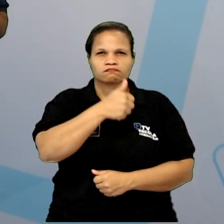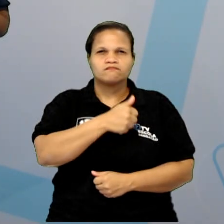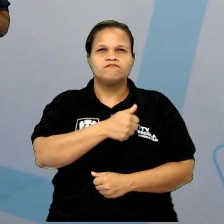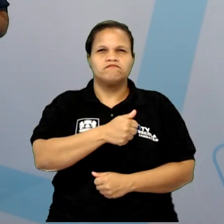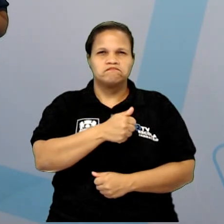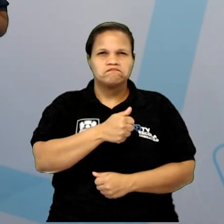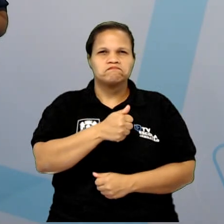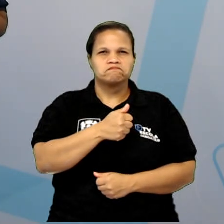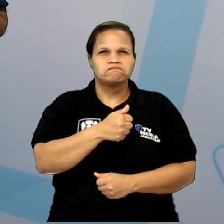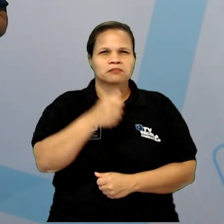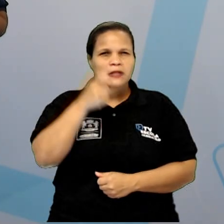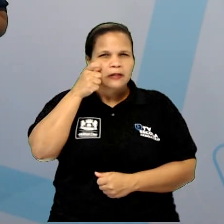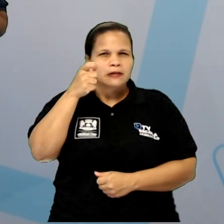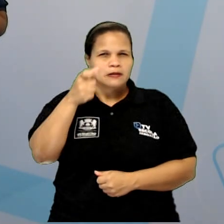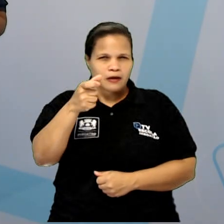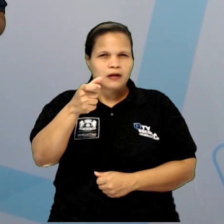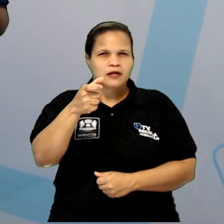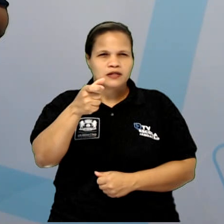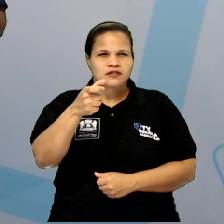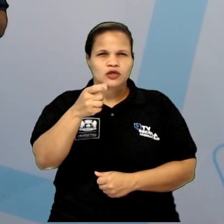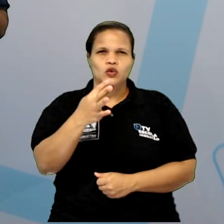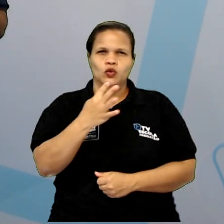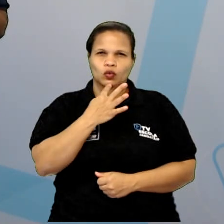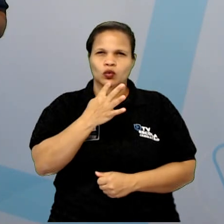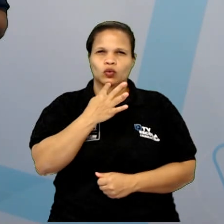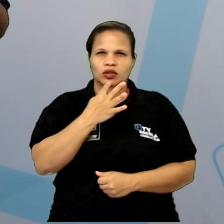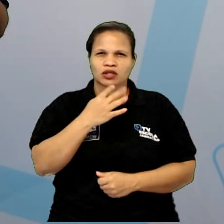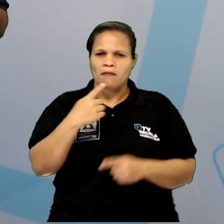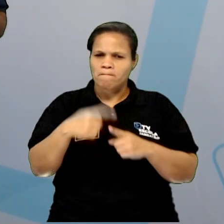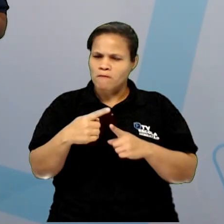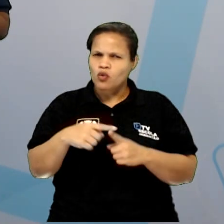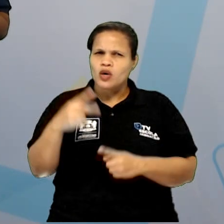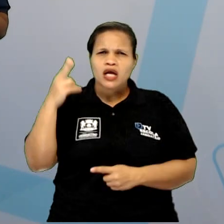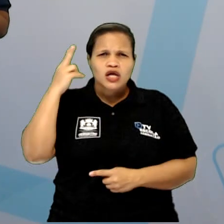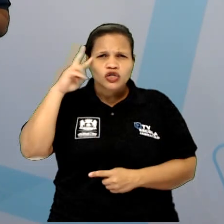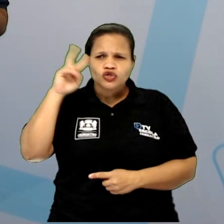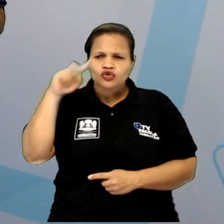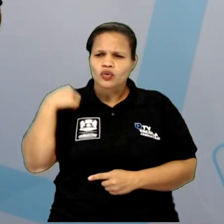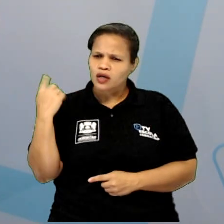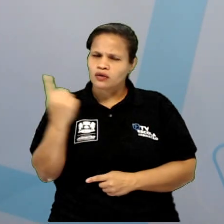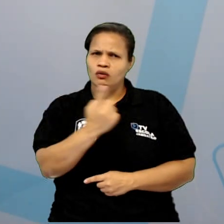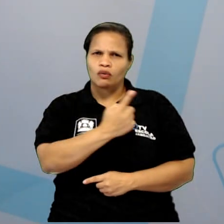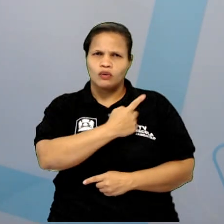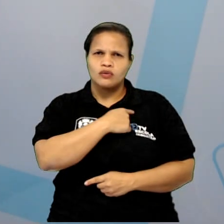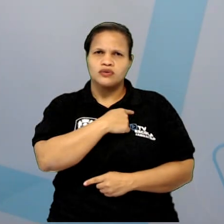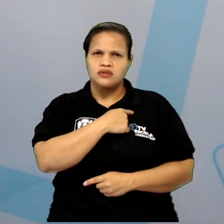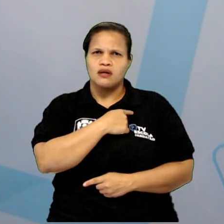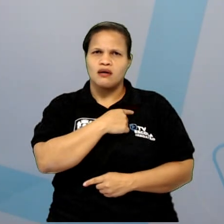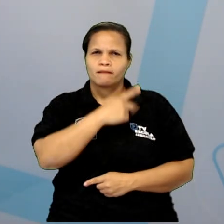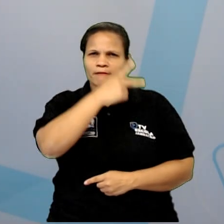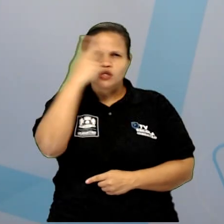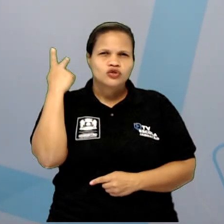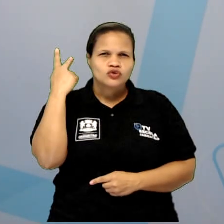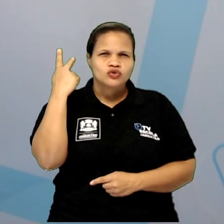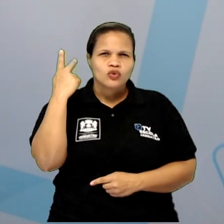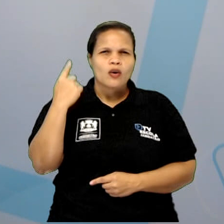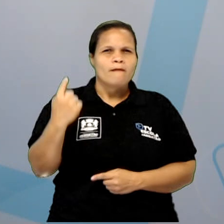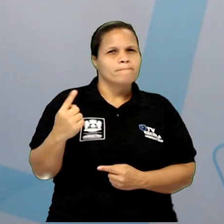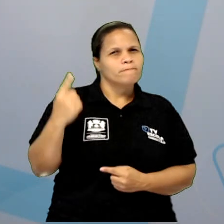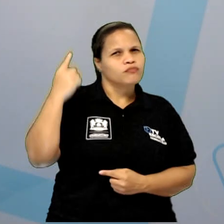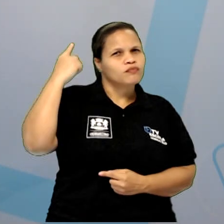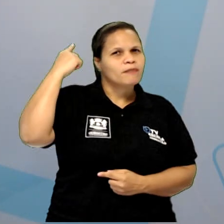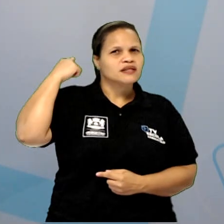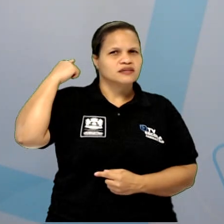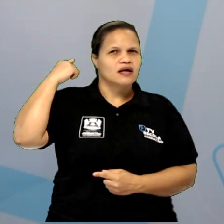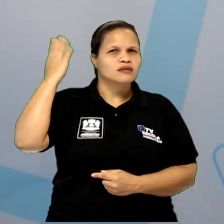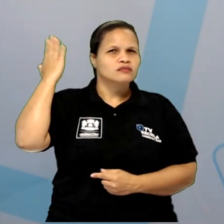muito interessante conhecer essa história. Porque é a nossa história, a história dos nossos antepassados. E lá você vai encontrar, tem uma parede